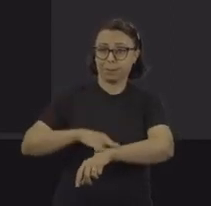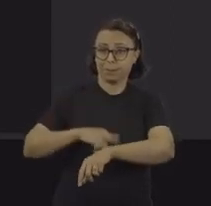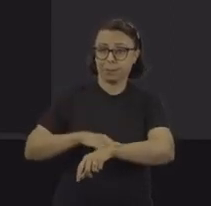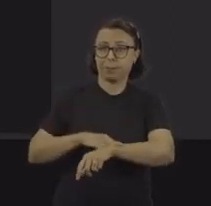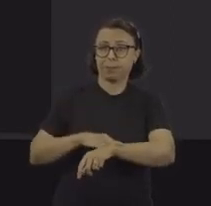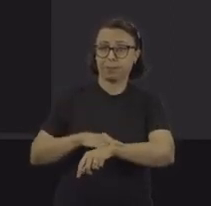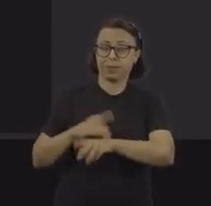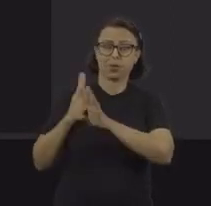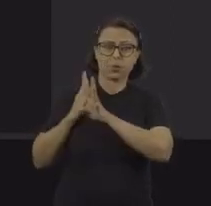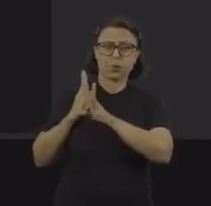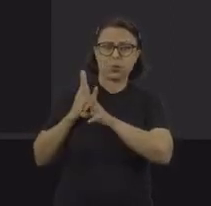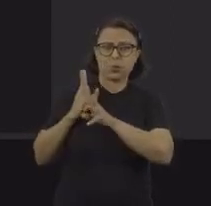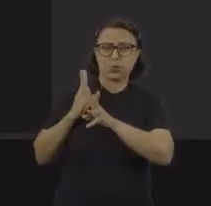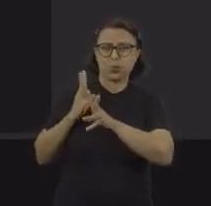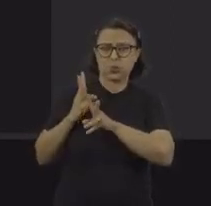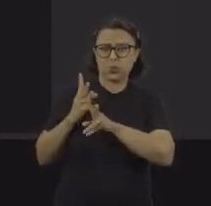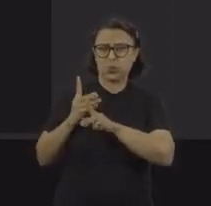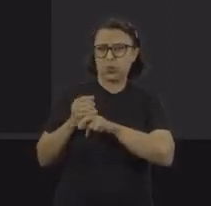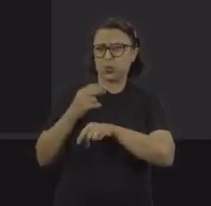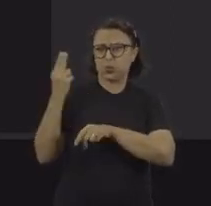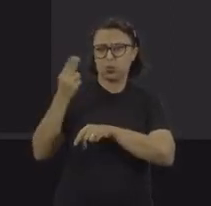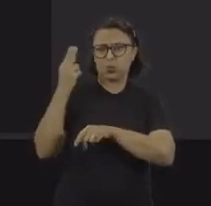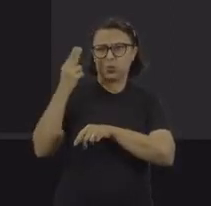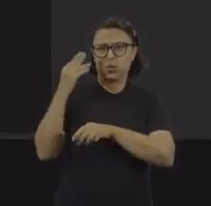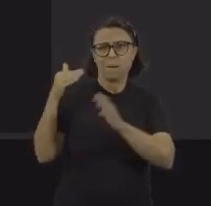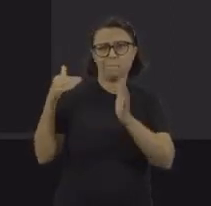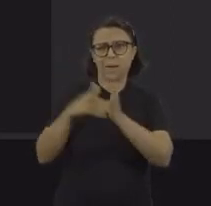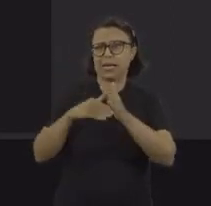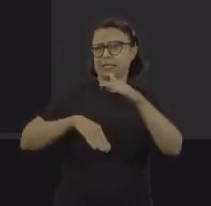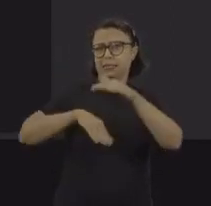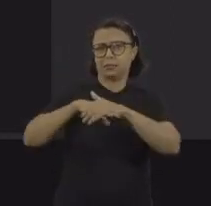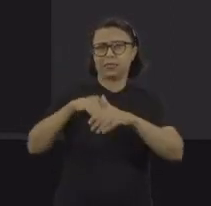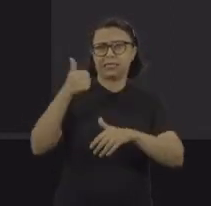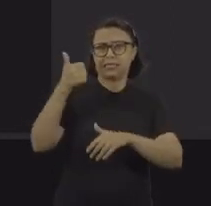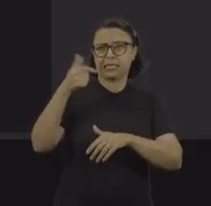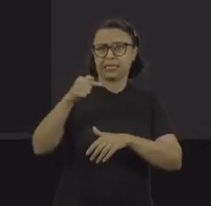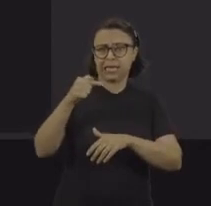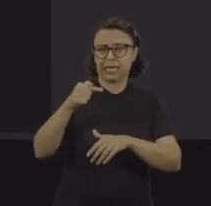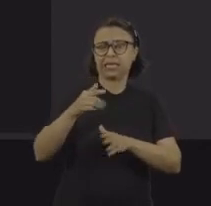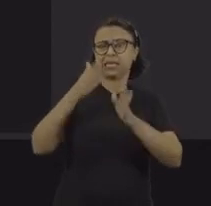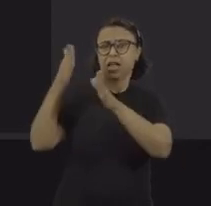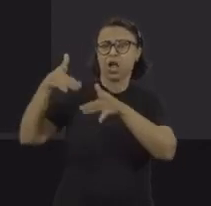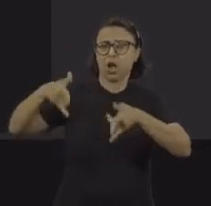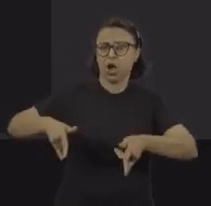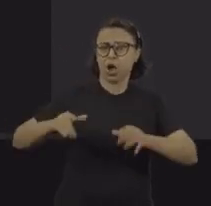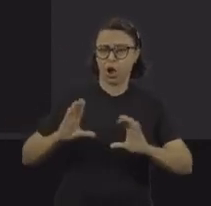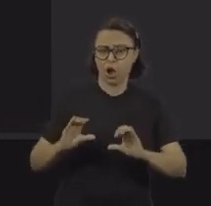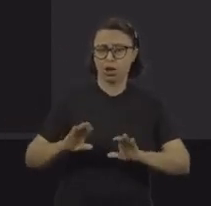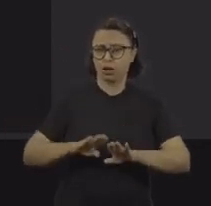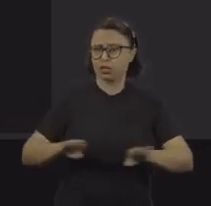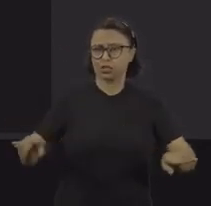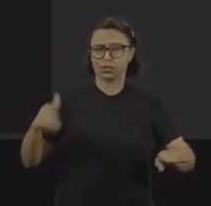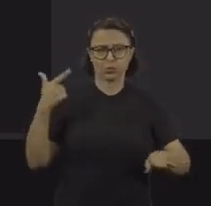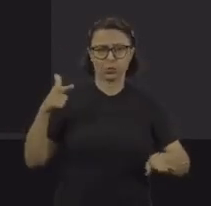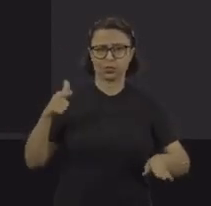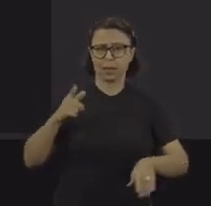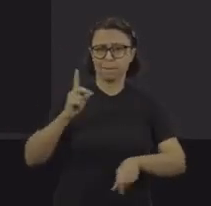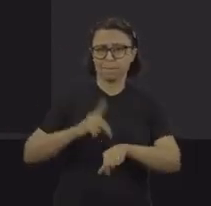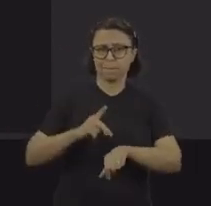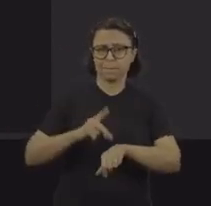num alojamento super lotado onde caberiam no máximo 17. Aqui a Madeirite serviu de colchão para o trabalhador em Goiás,